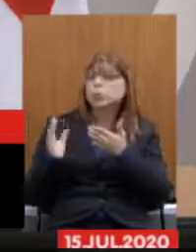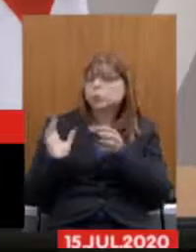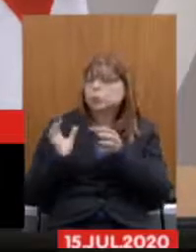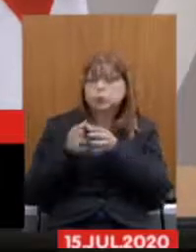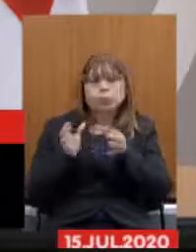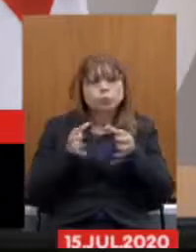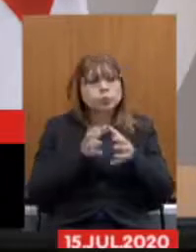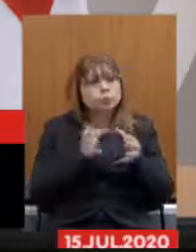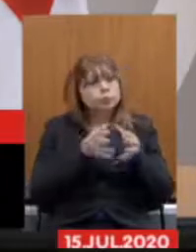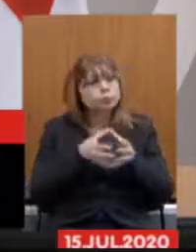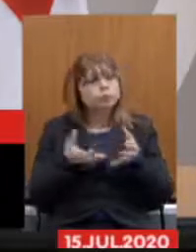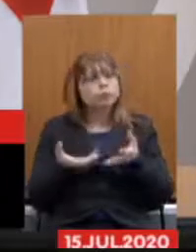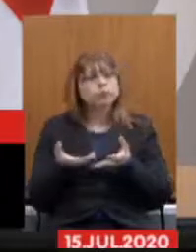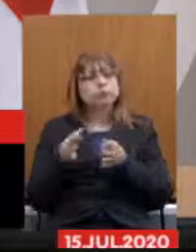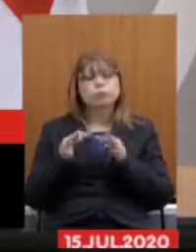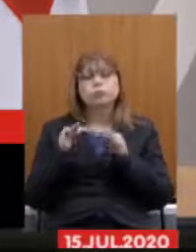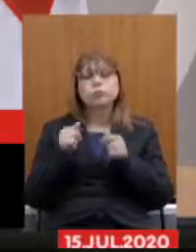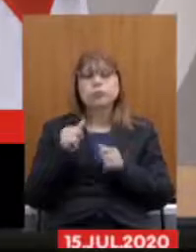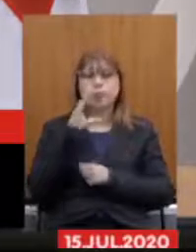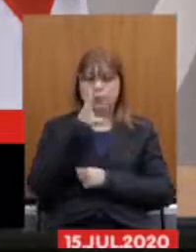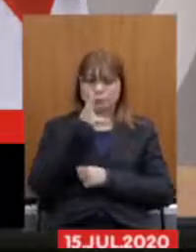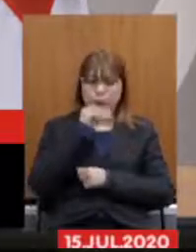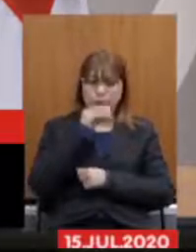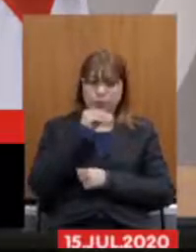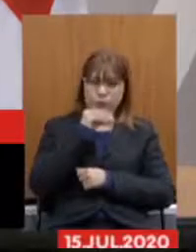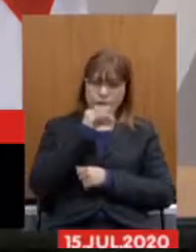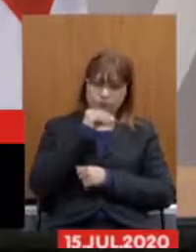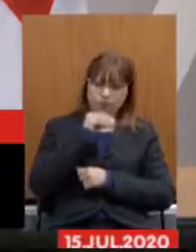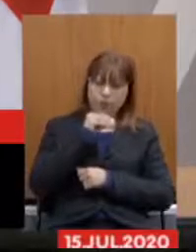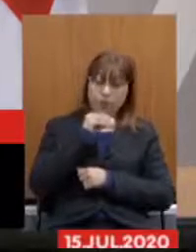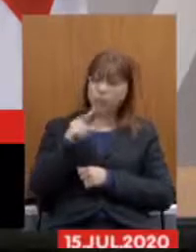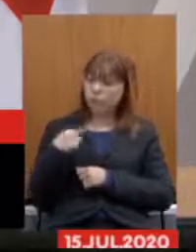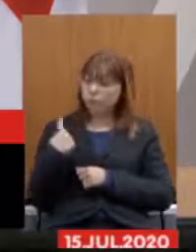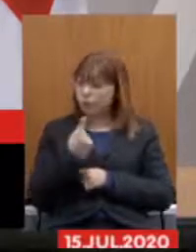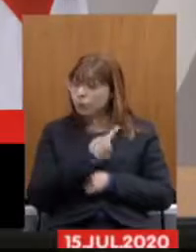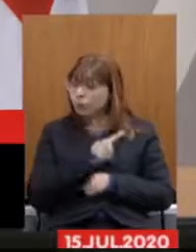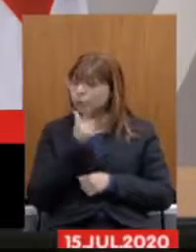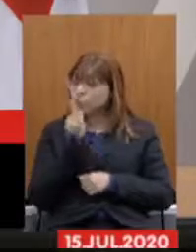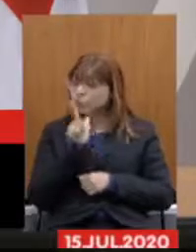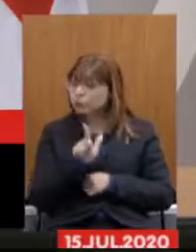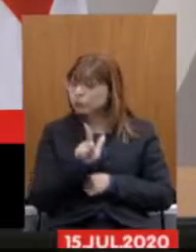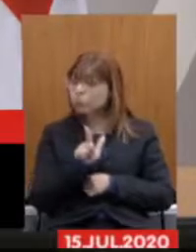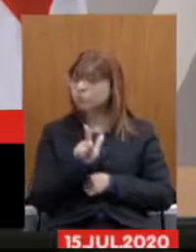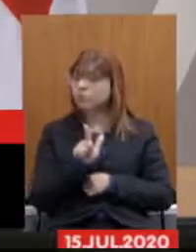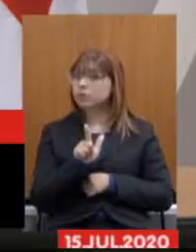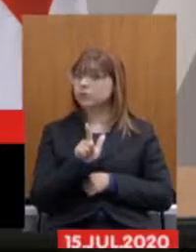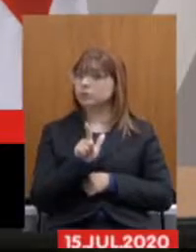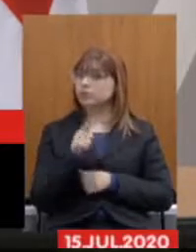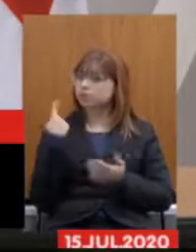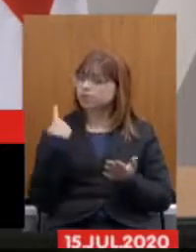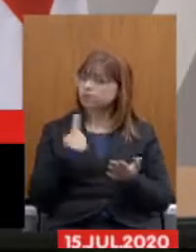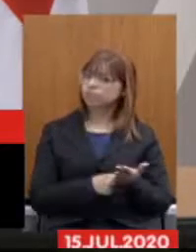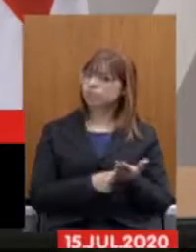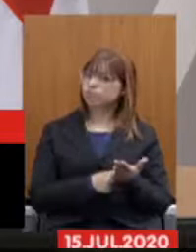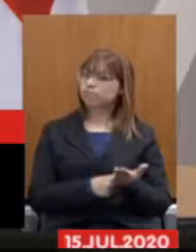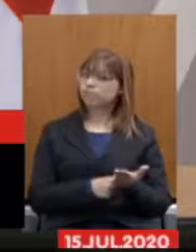Funcionalismo e com todos os trabalhadores e que nós possamos estar deliberando pactuando